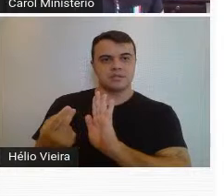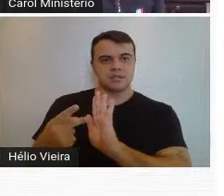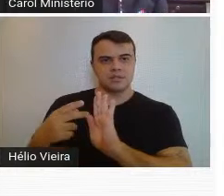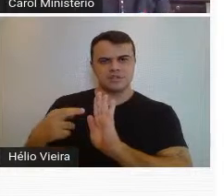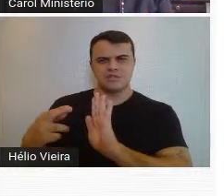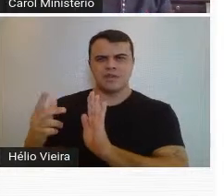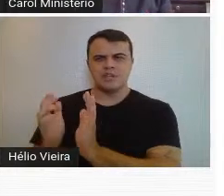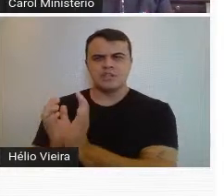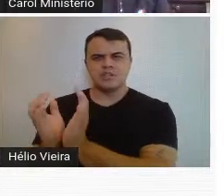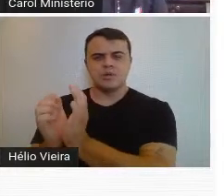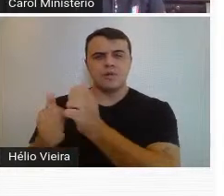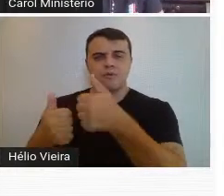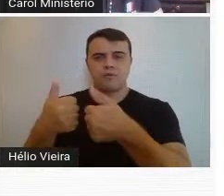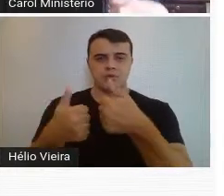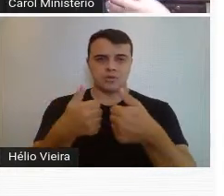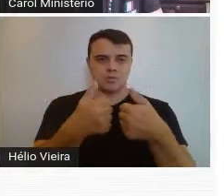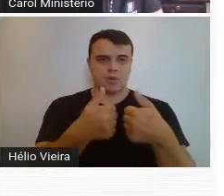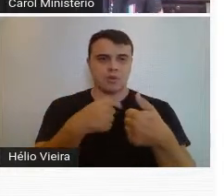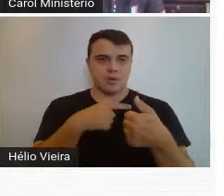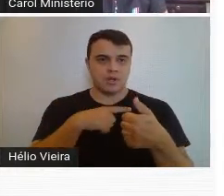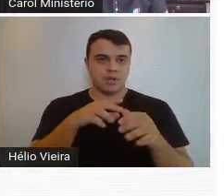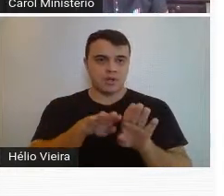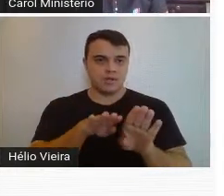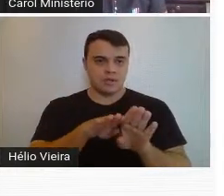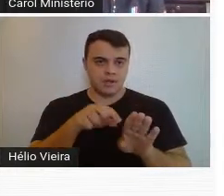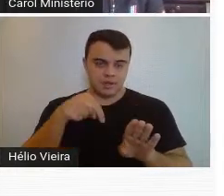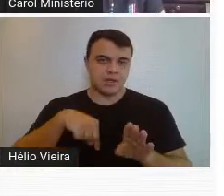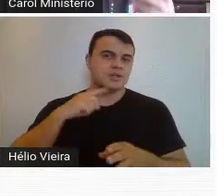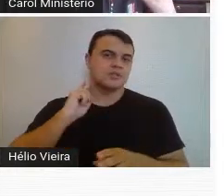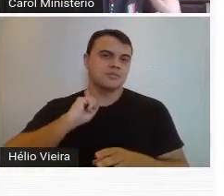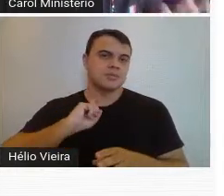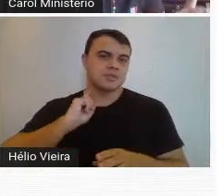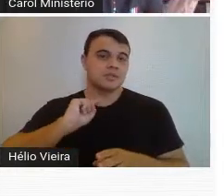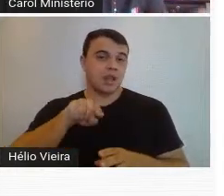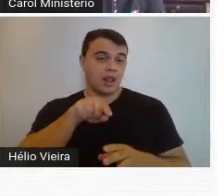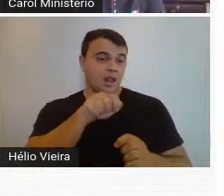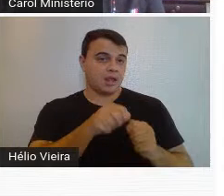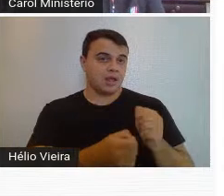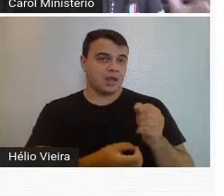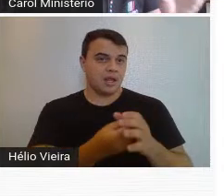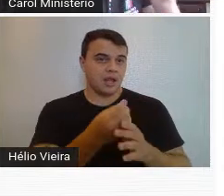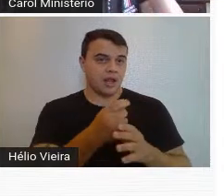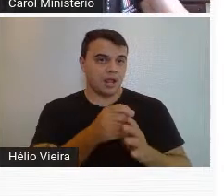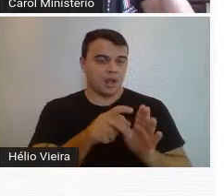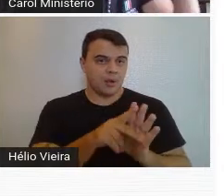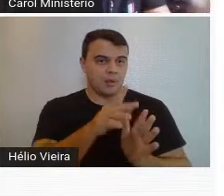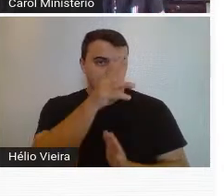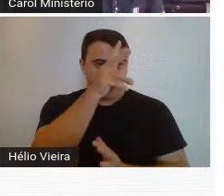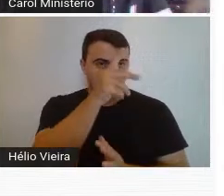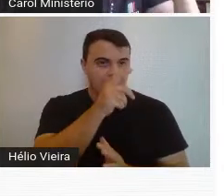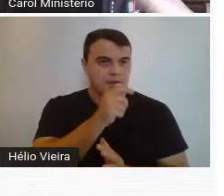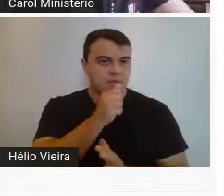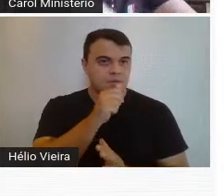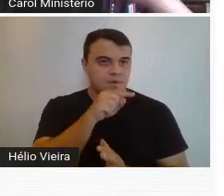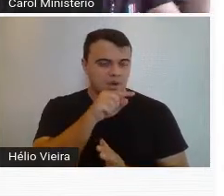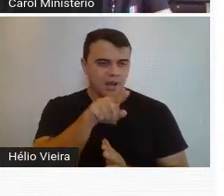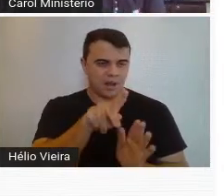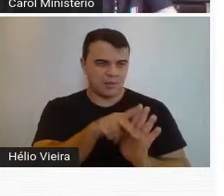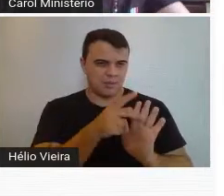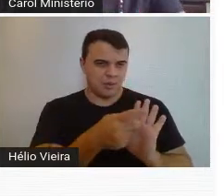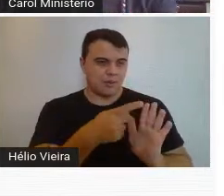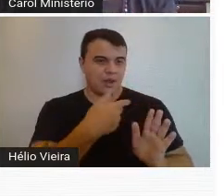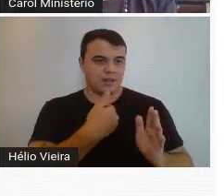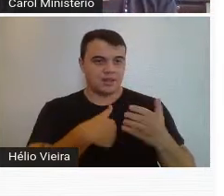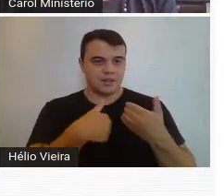vários times de futebol e, inclusive, claro que aqui de Minas, então é ele que cria o galo, o animal galo para